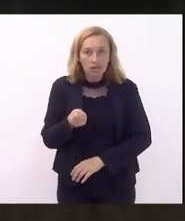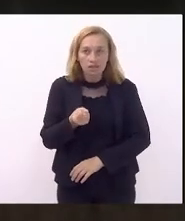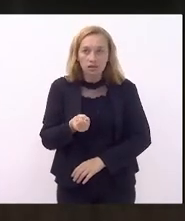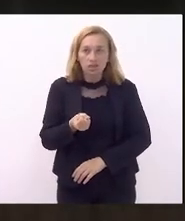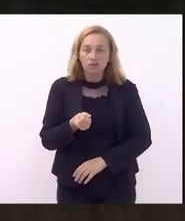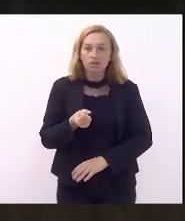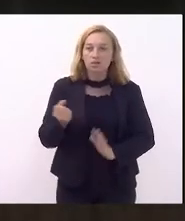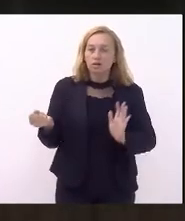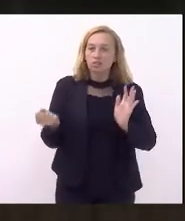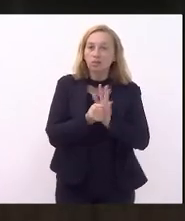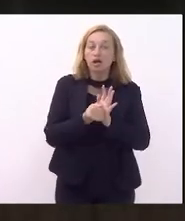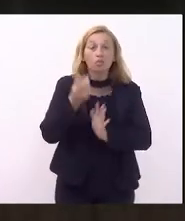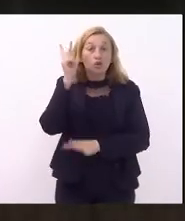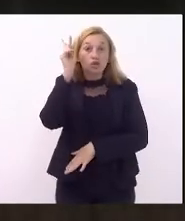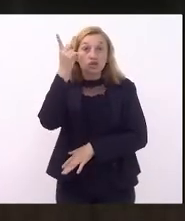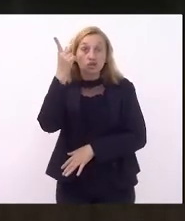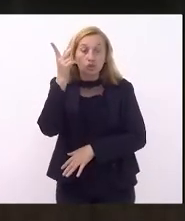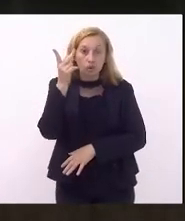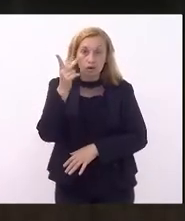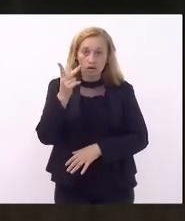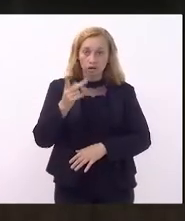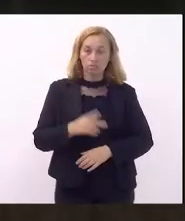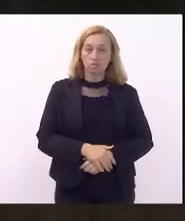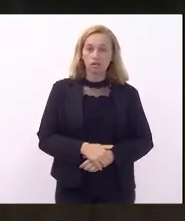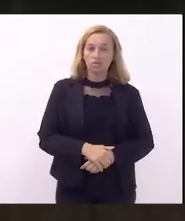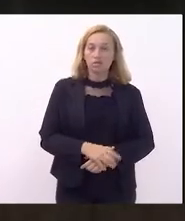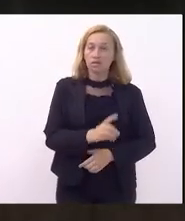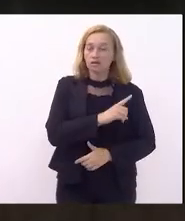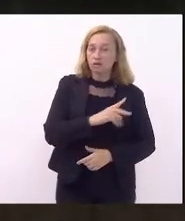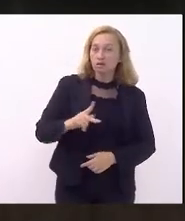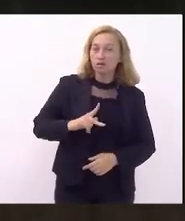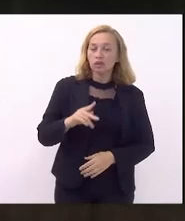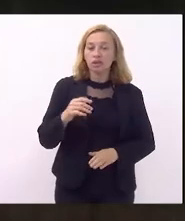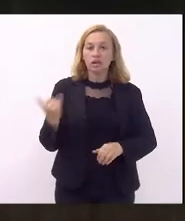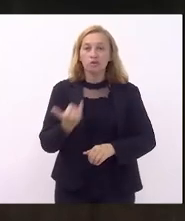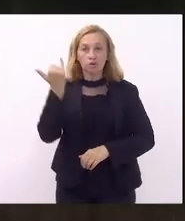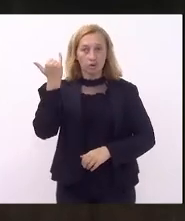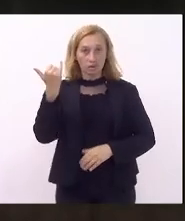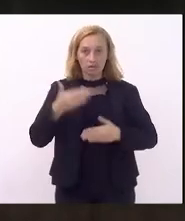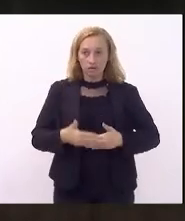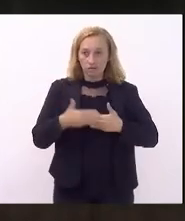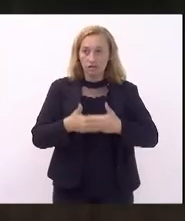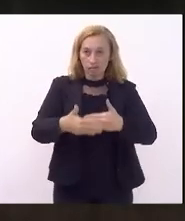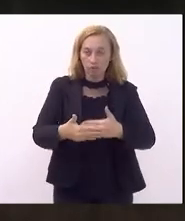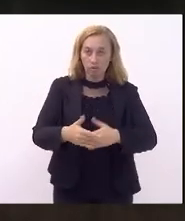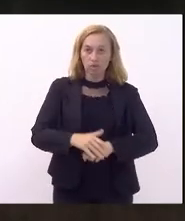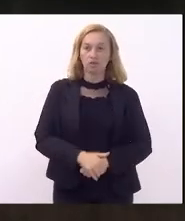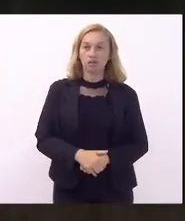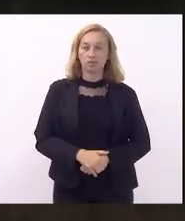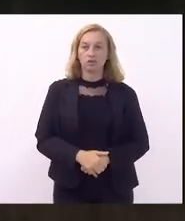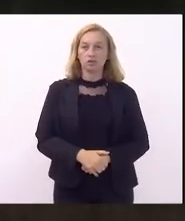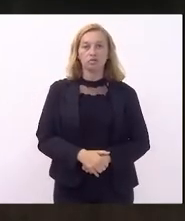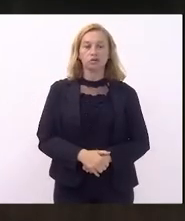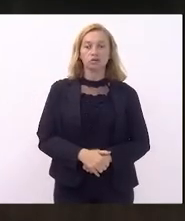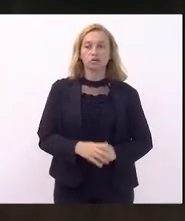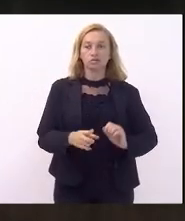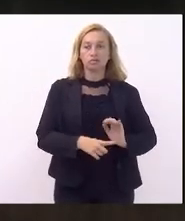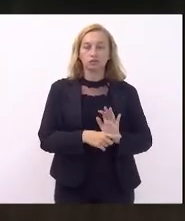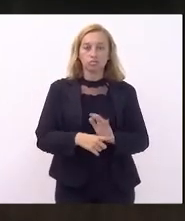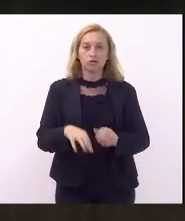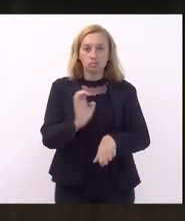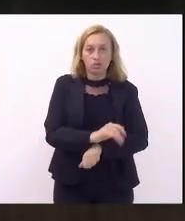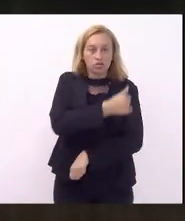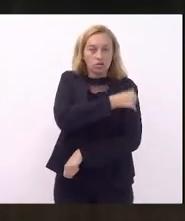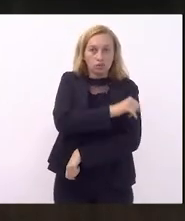considero que é um marco histórico em função da autonomia da defensoria e da importância de avançar nos processos de conciliação no Estado do Rio de